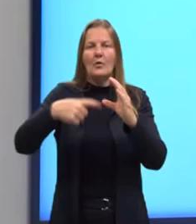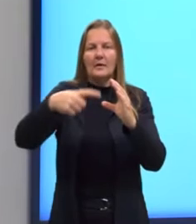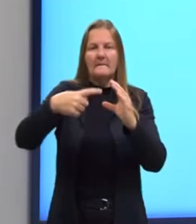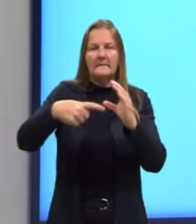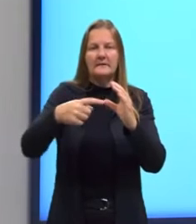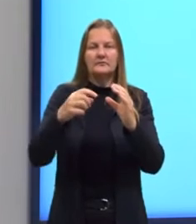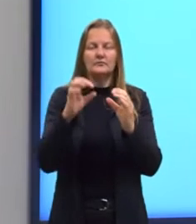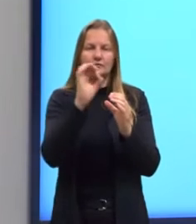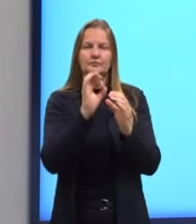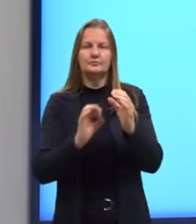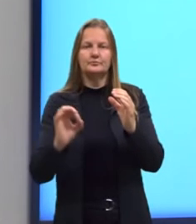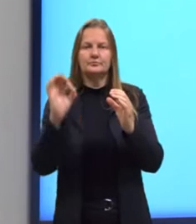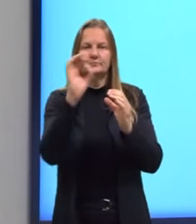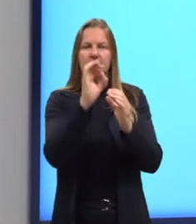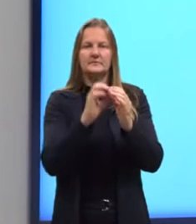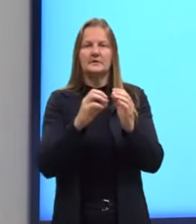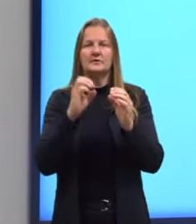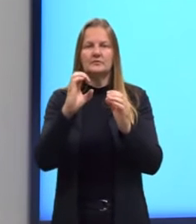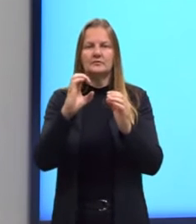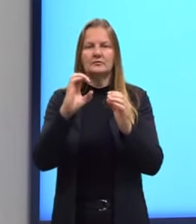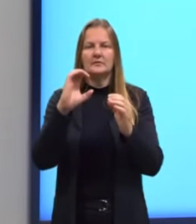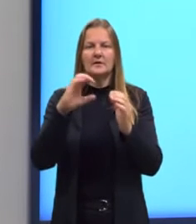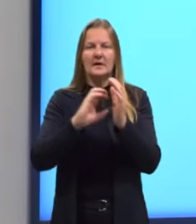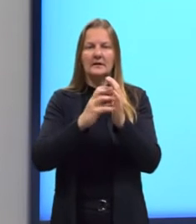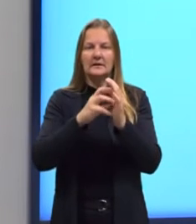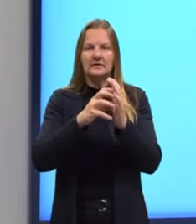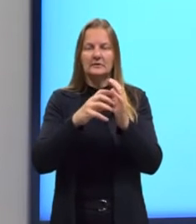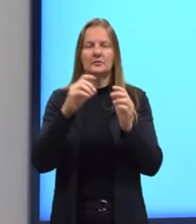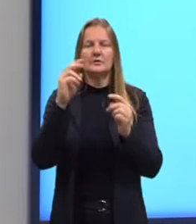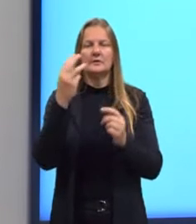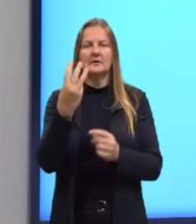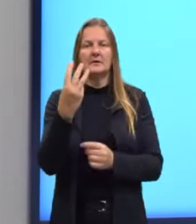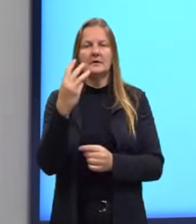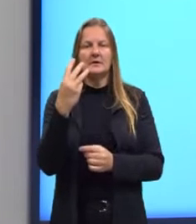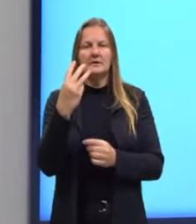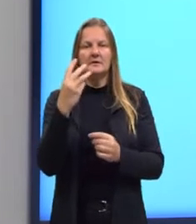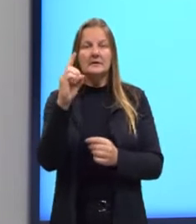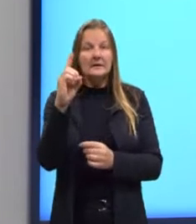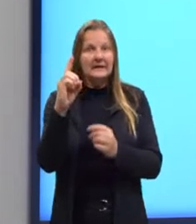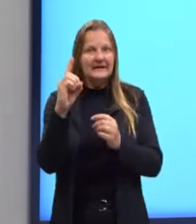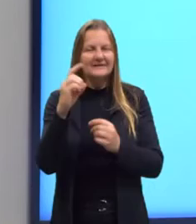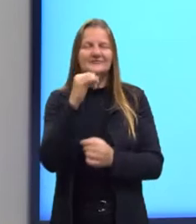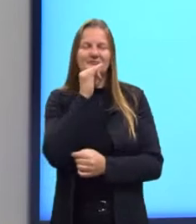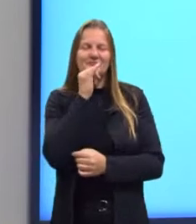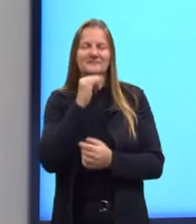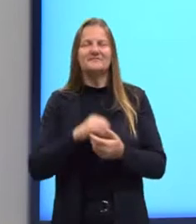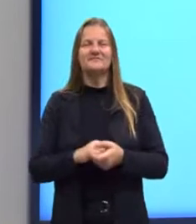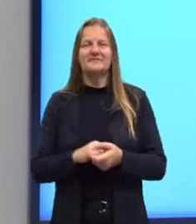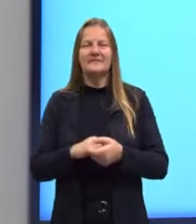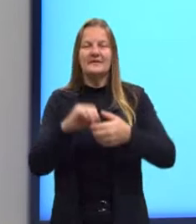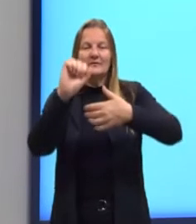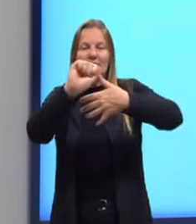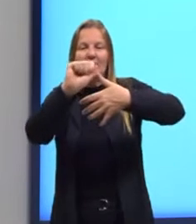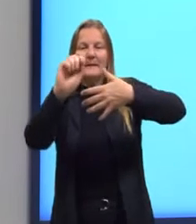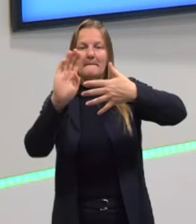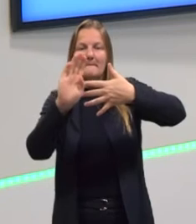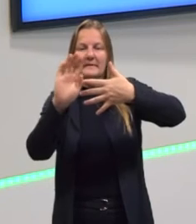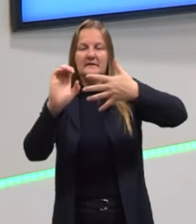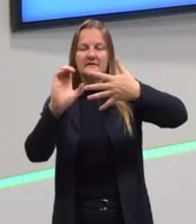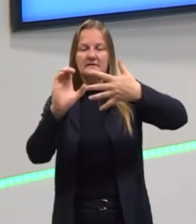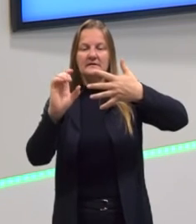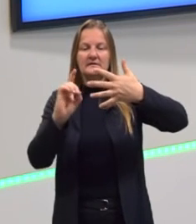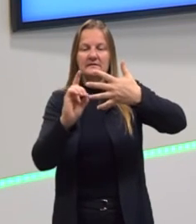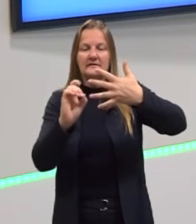catalisador, C, amortecedor, D, pastilha de freio e E, caixa de direção.